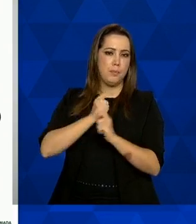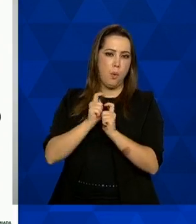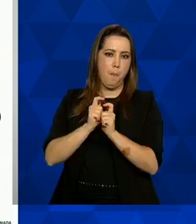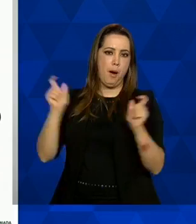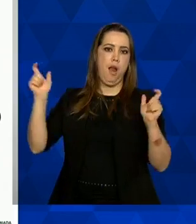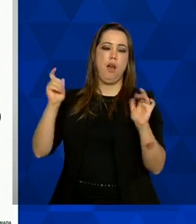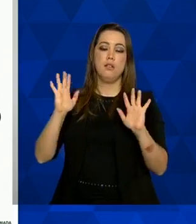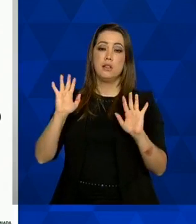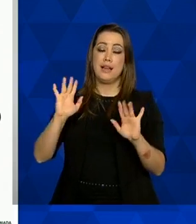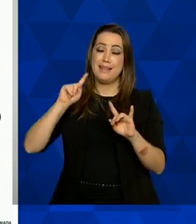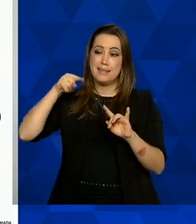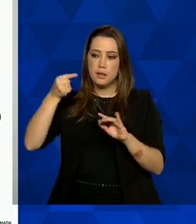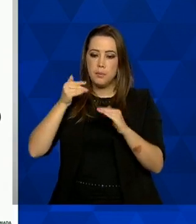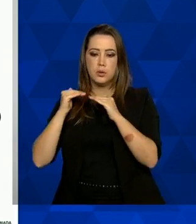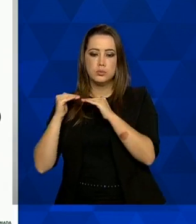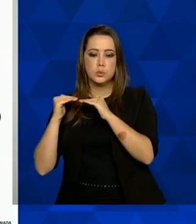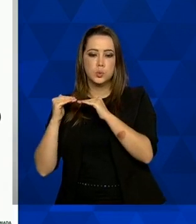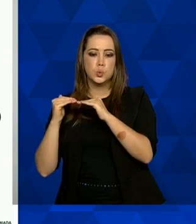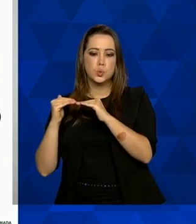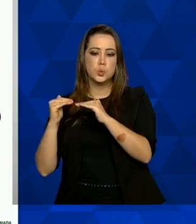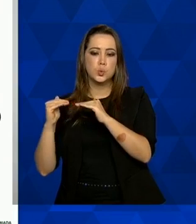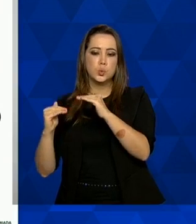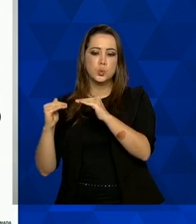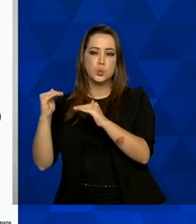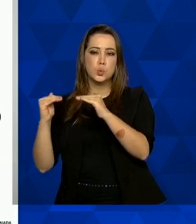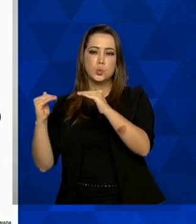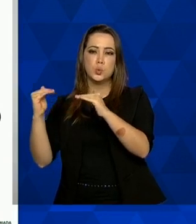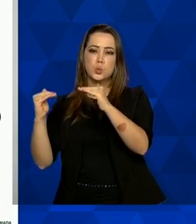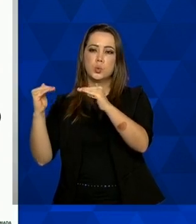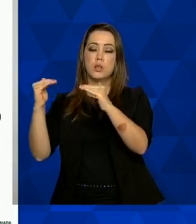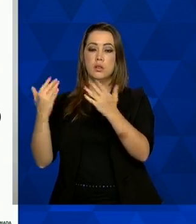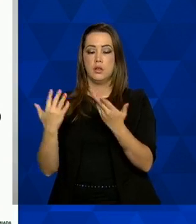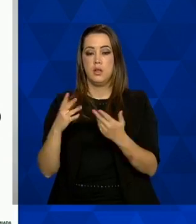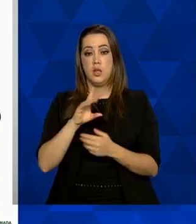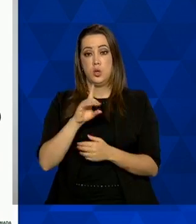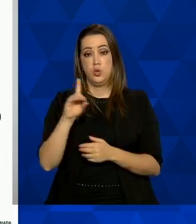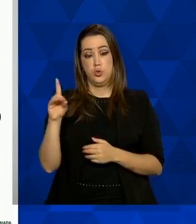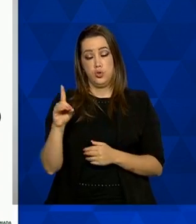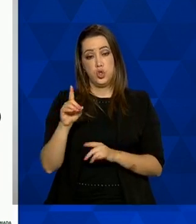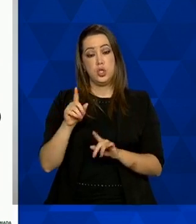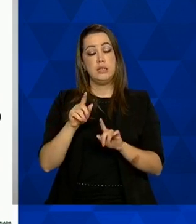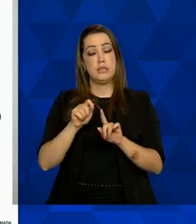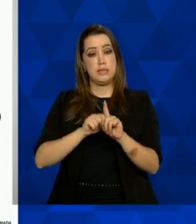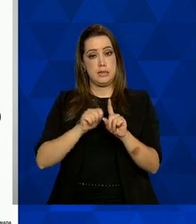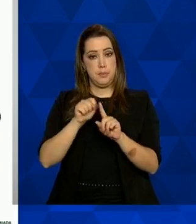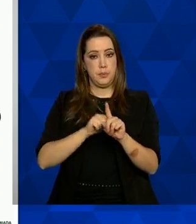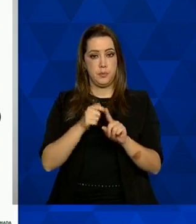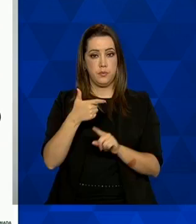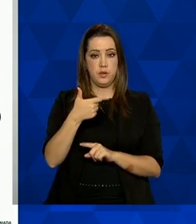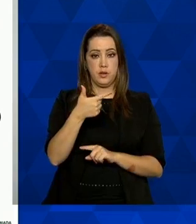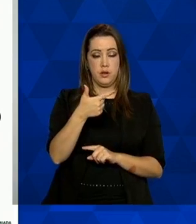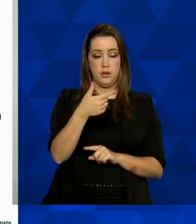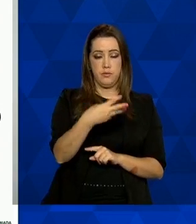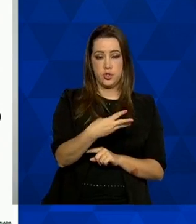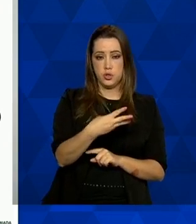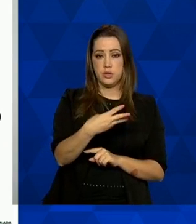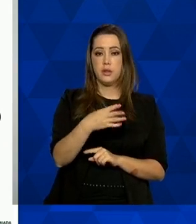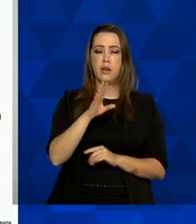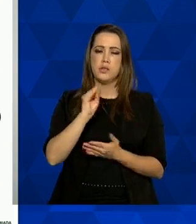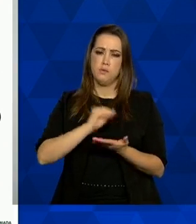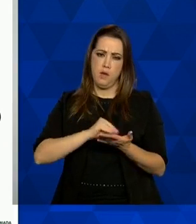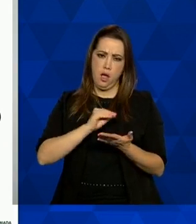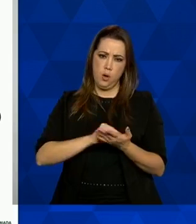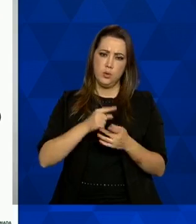estabilização aquele dado da semana 23 que é essa semana que está vigente ele ainda não está